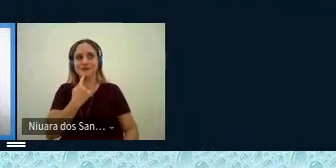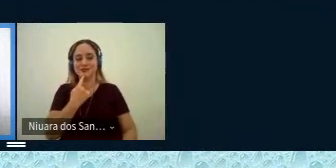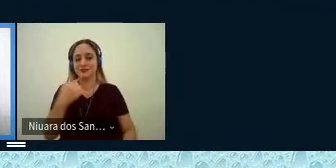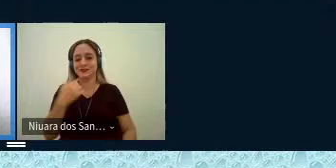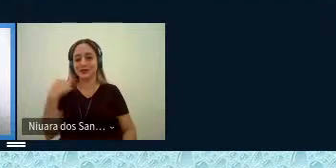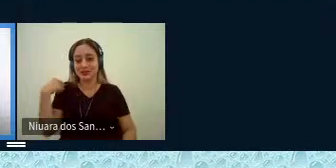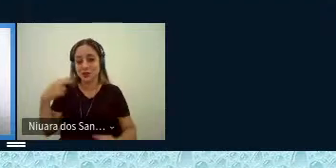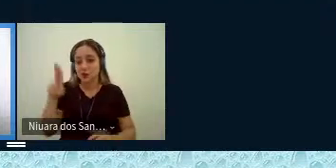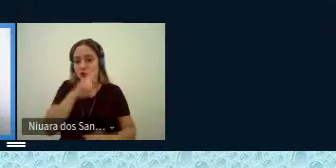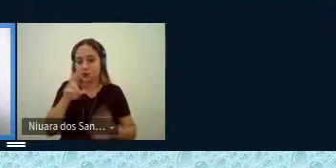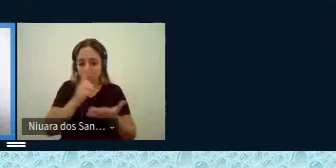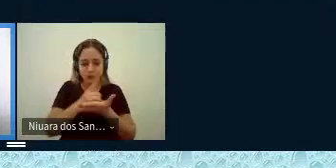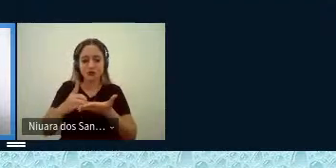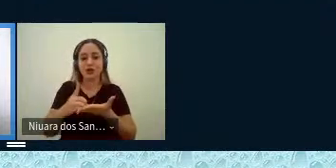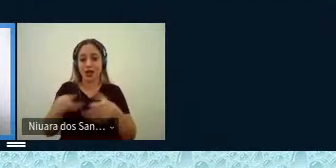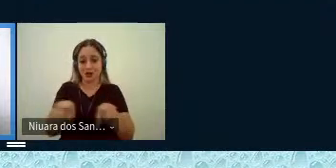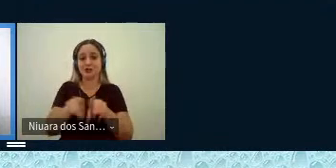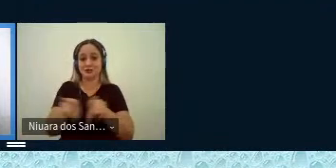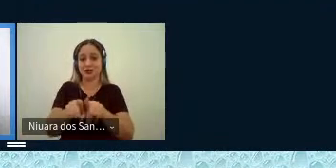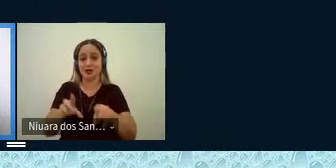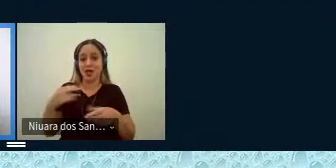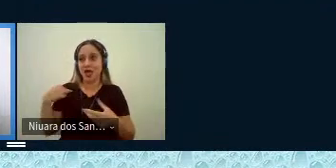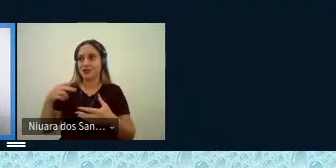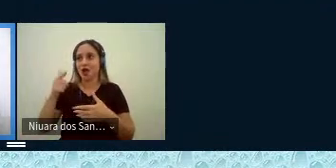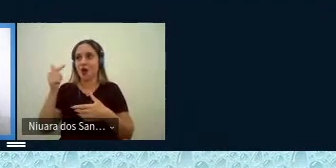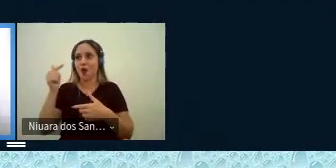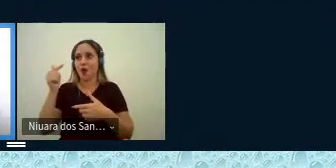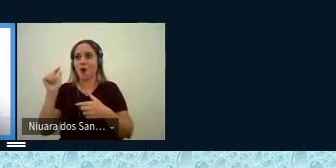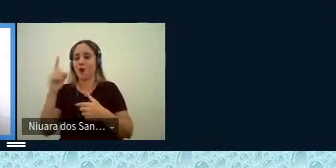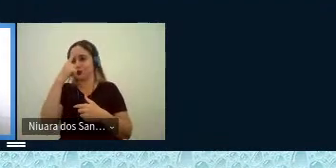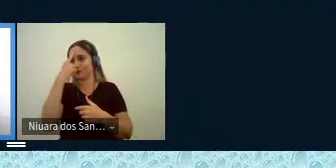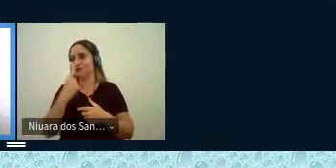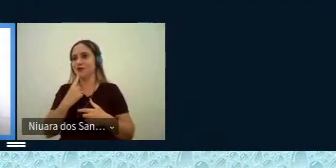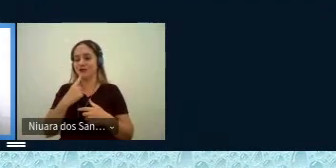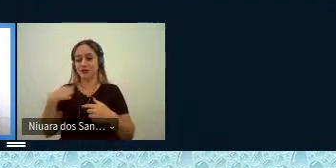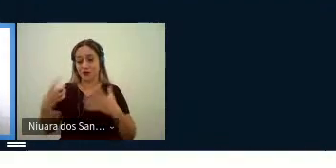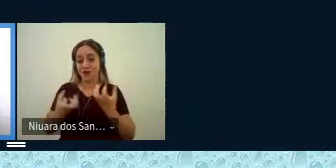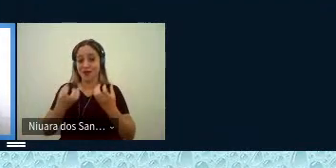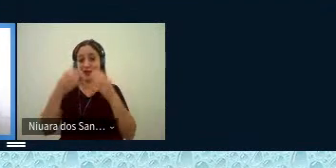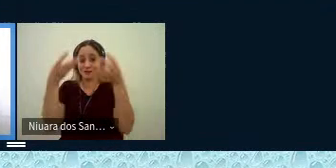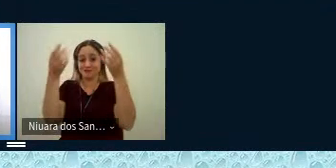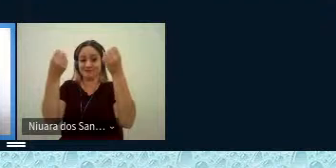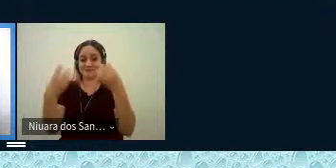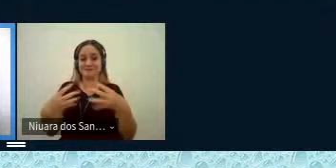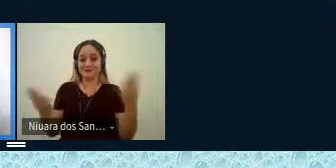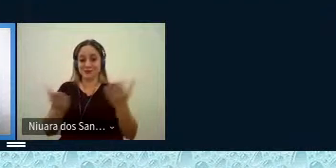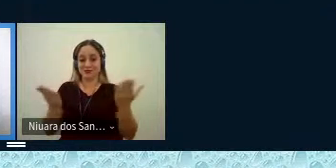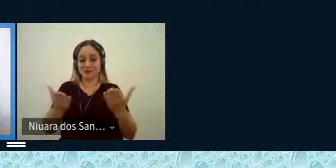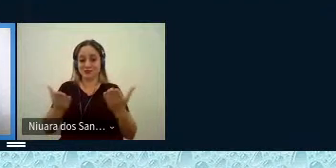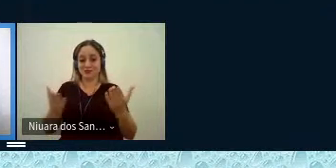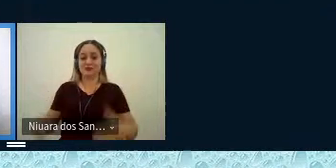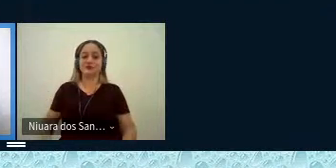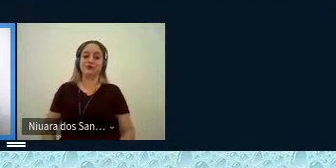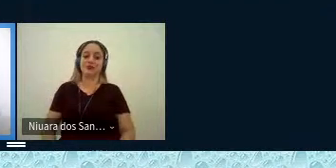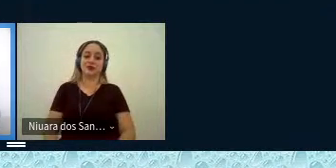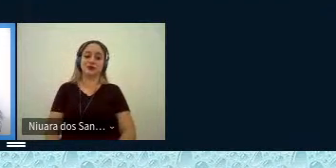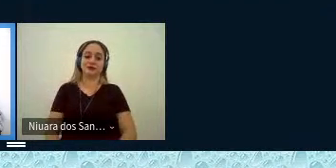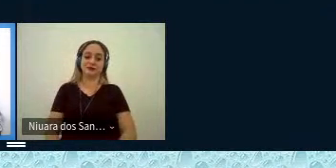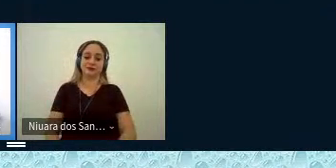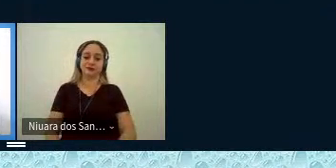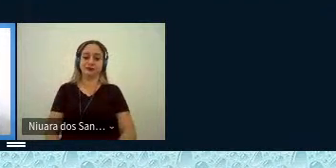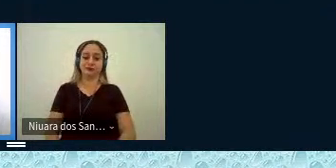uso do dicionário e é dessas outras facetas que eu quero lhes falar hoje, não é? E aí